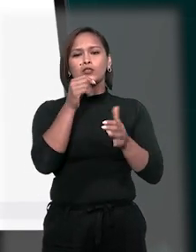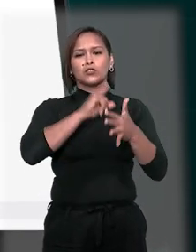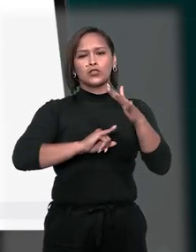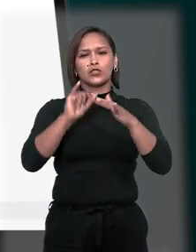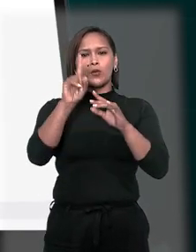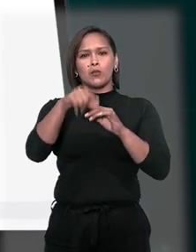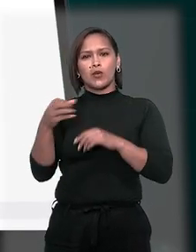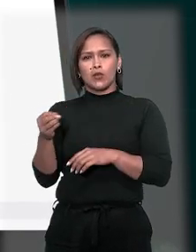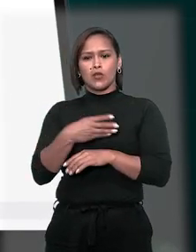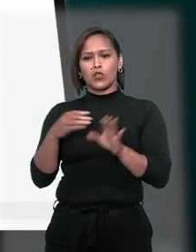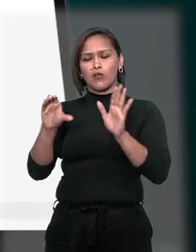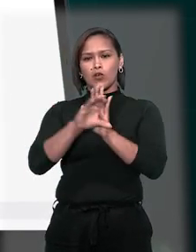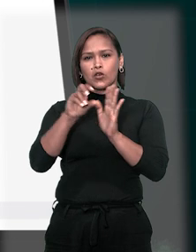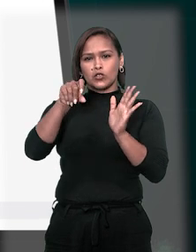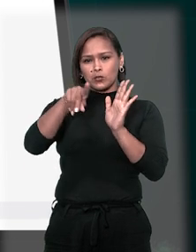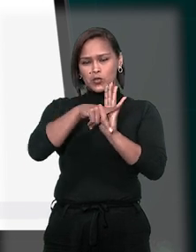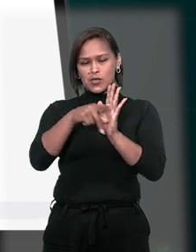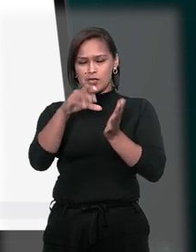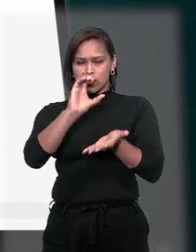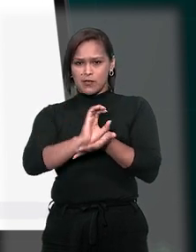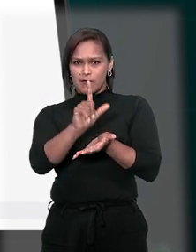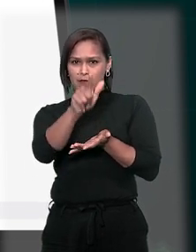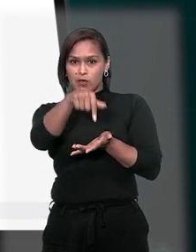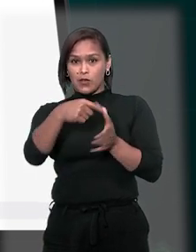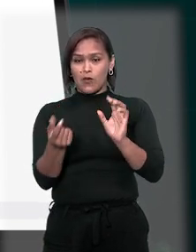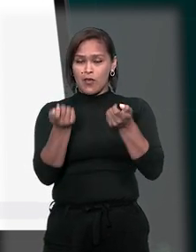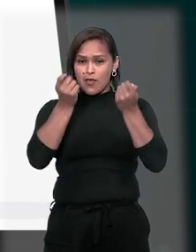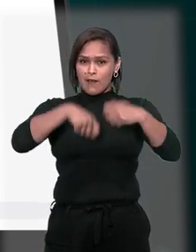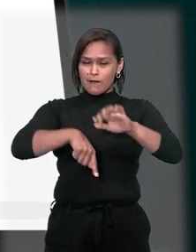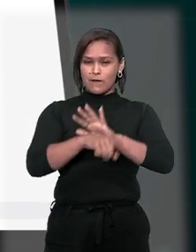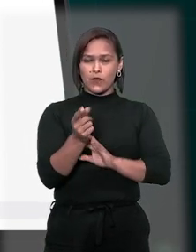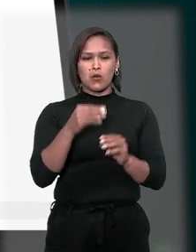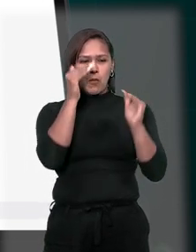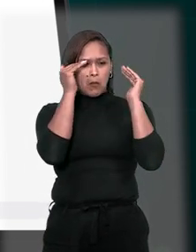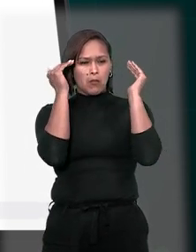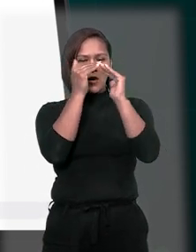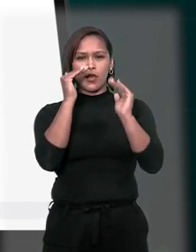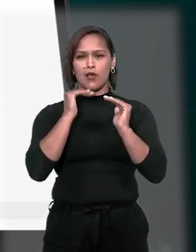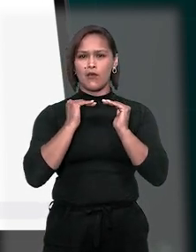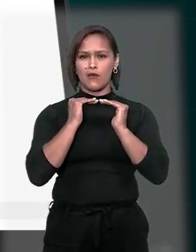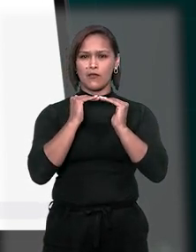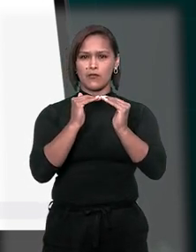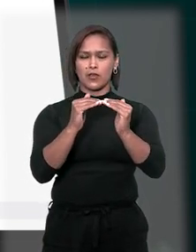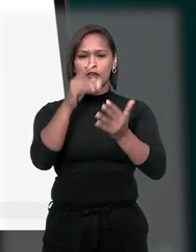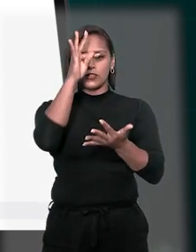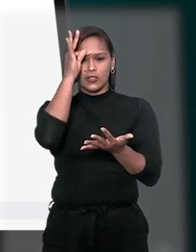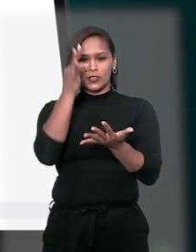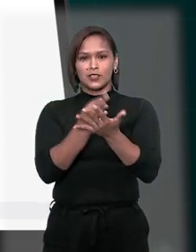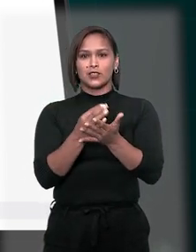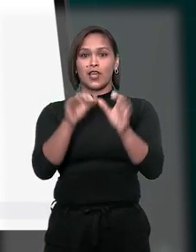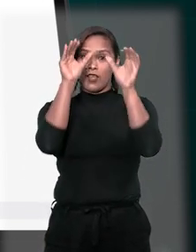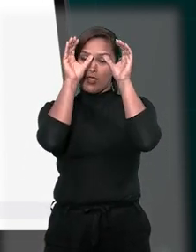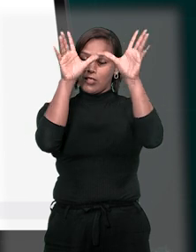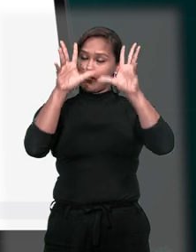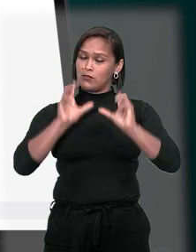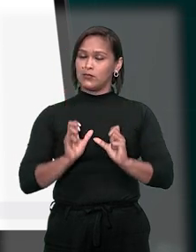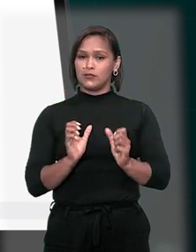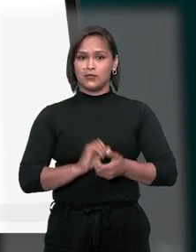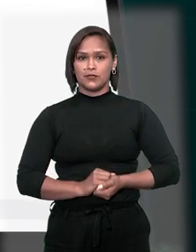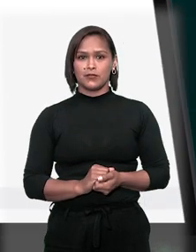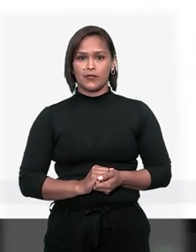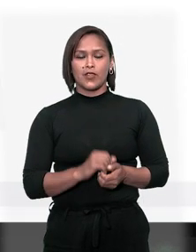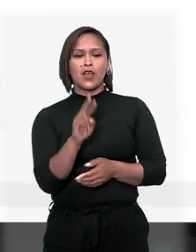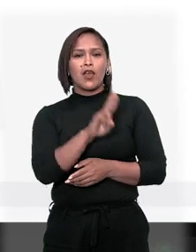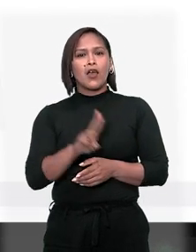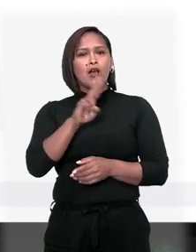instituído pelo novo Código de Processo Civil, e reforça a missão uniformizadora de teses do Tribunal da Cidadania.